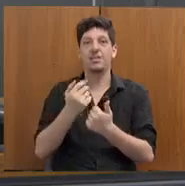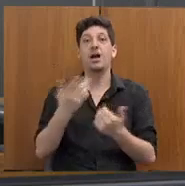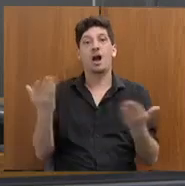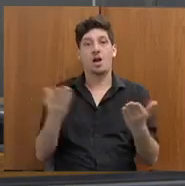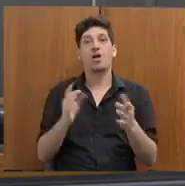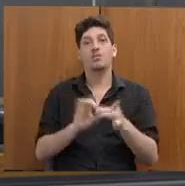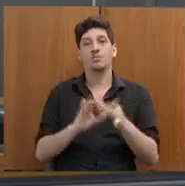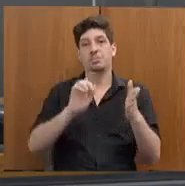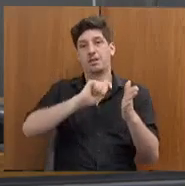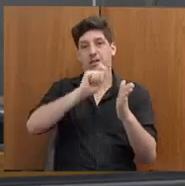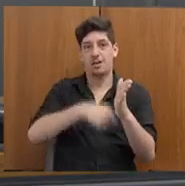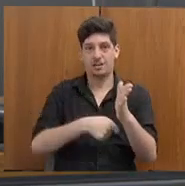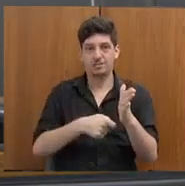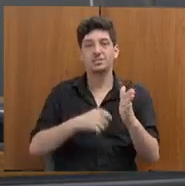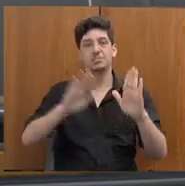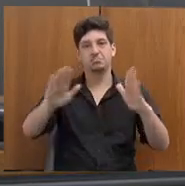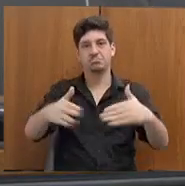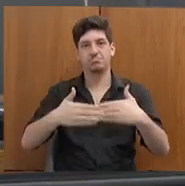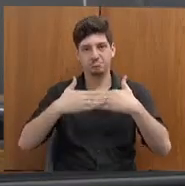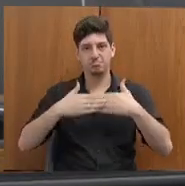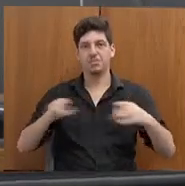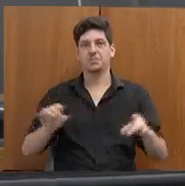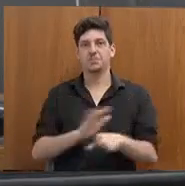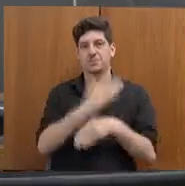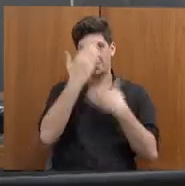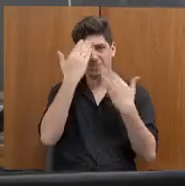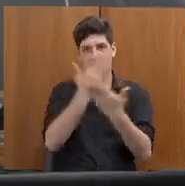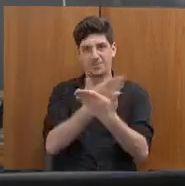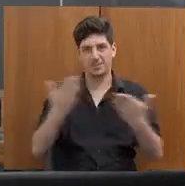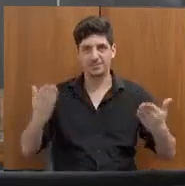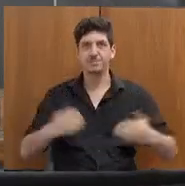da ata e encerra os trabalhos. Muito obrigado. Obrigado. Obrigado.